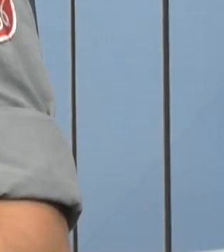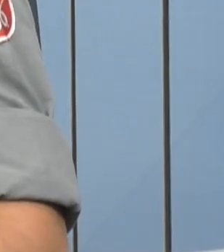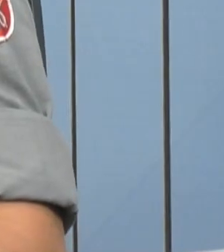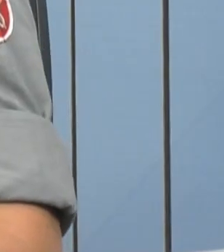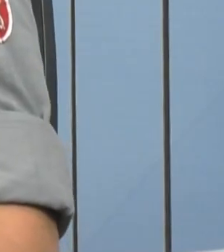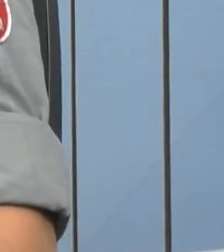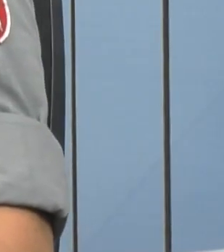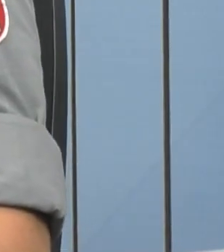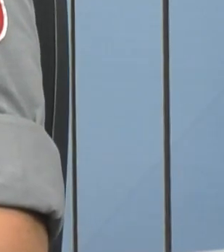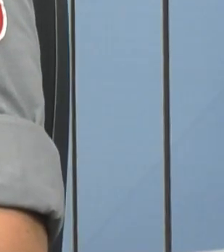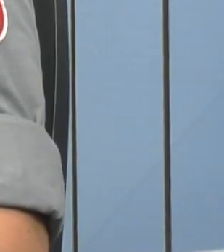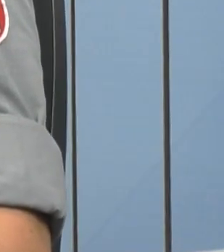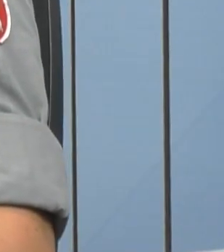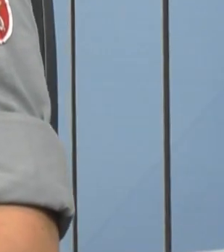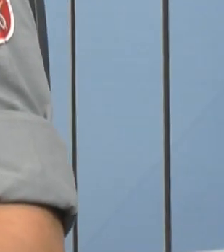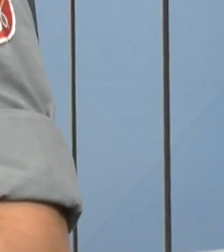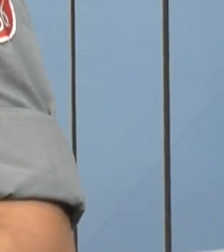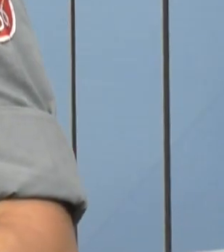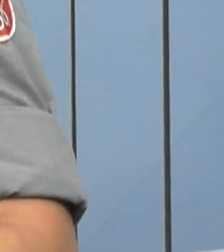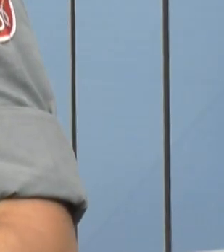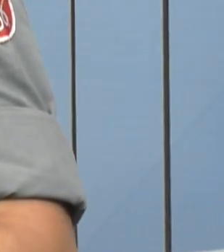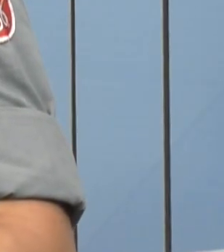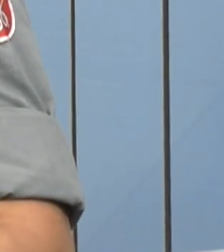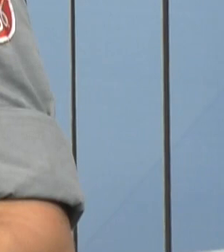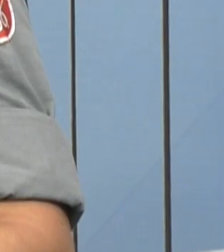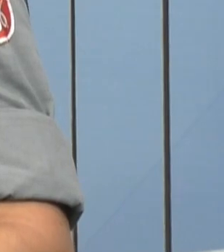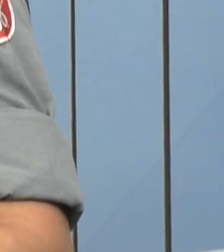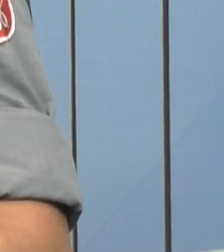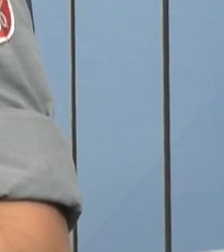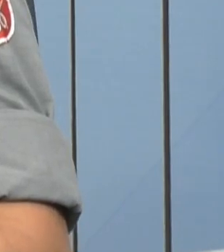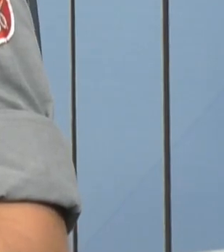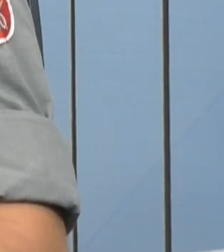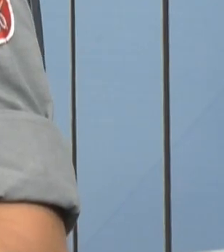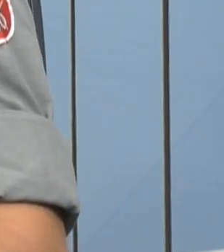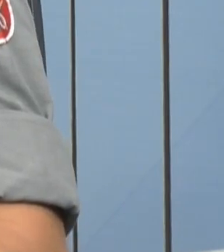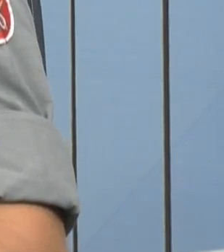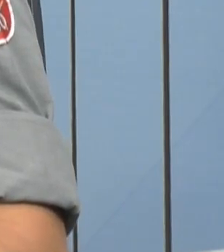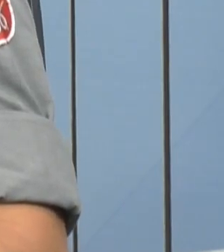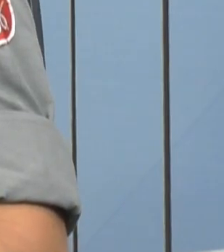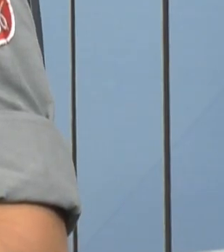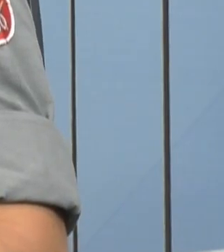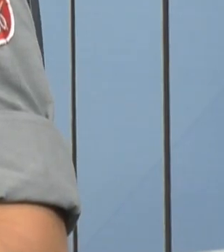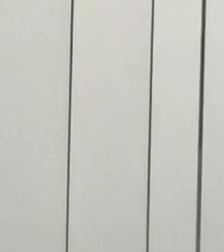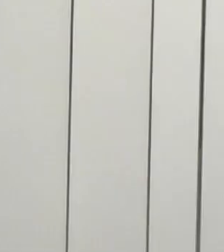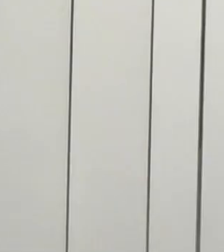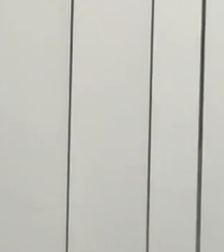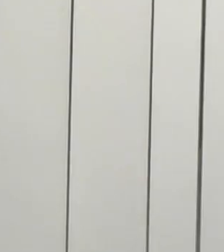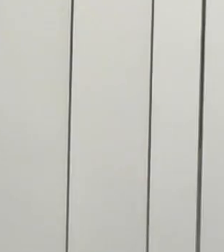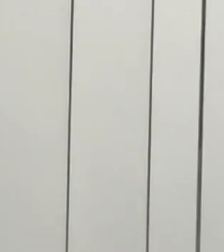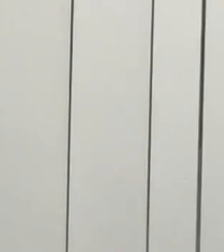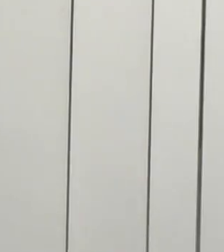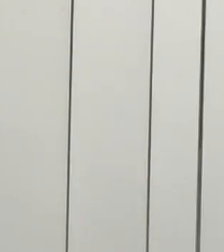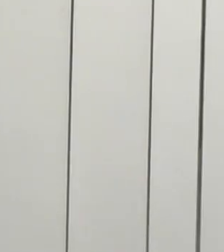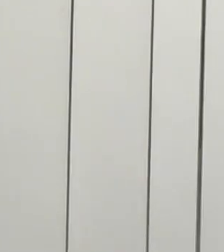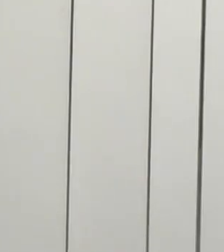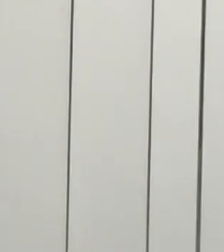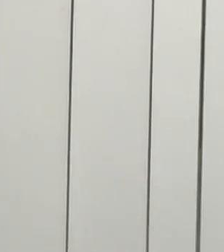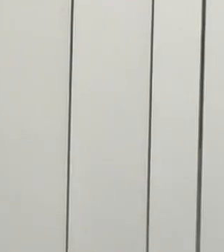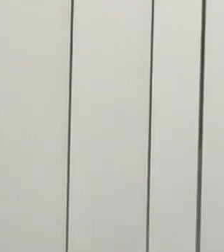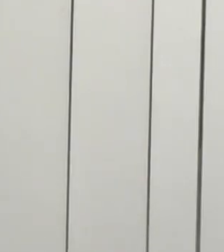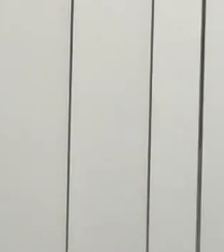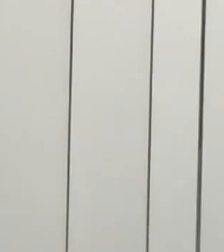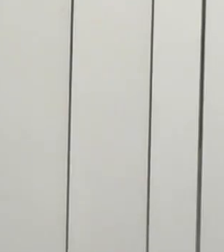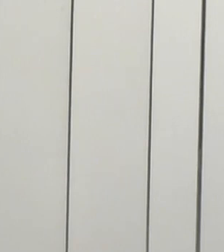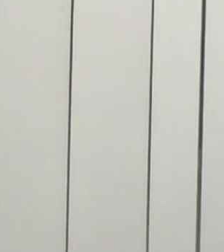ajudar um pouquinho nessa parte da educação da conscientização da população quanto a esses tipos de riscos Tá certo então E a gente fica por aqui